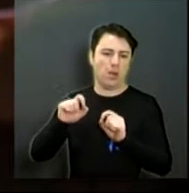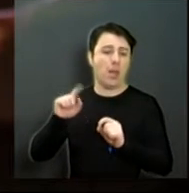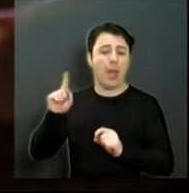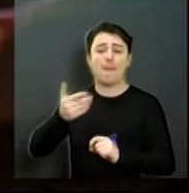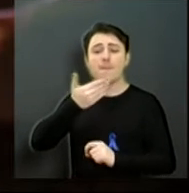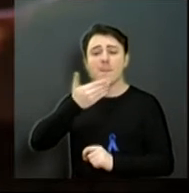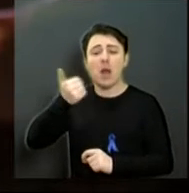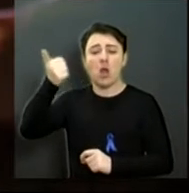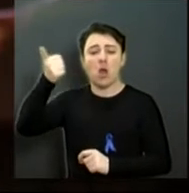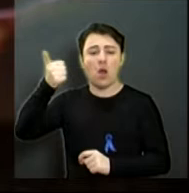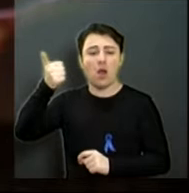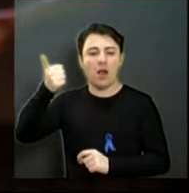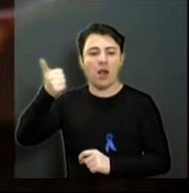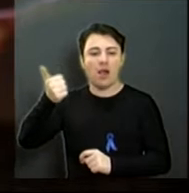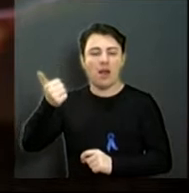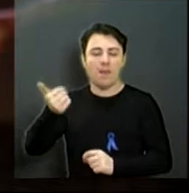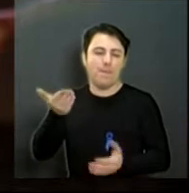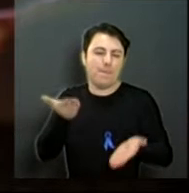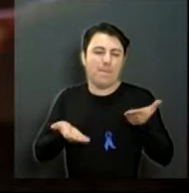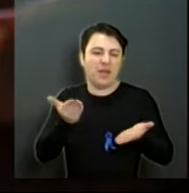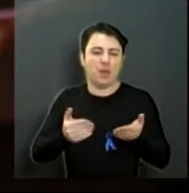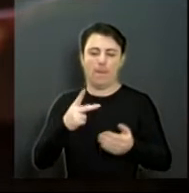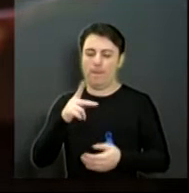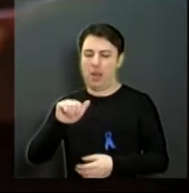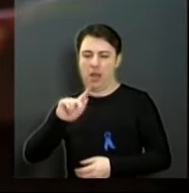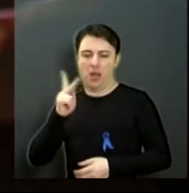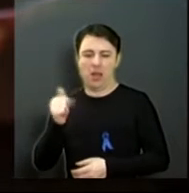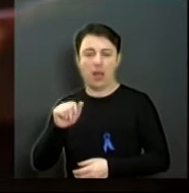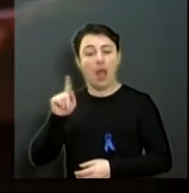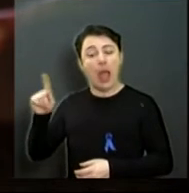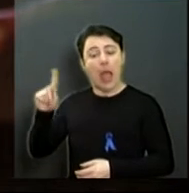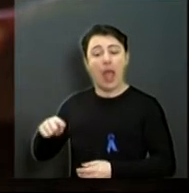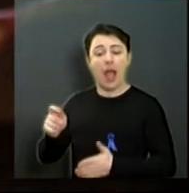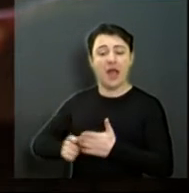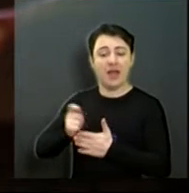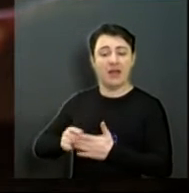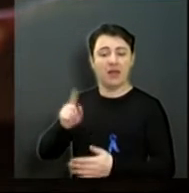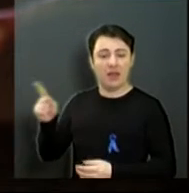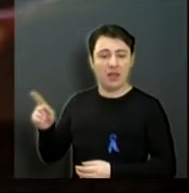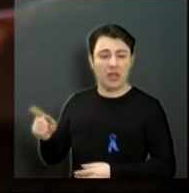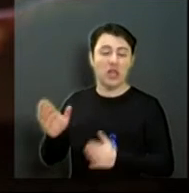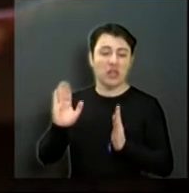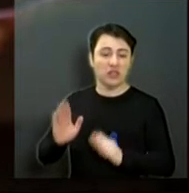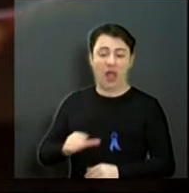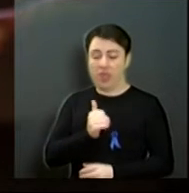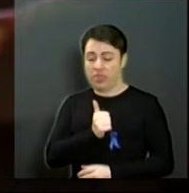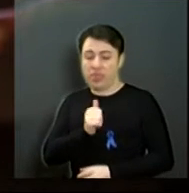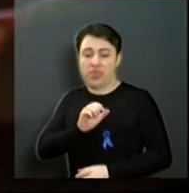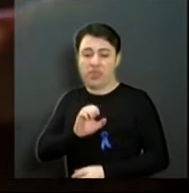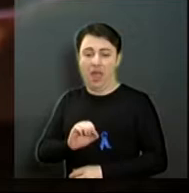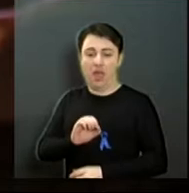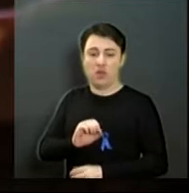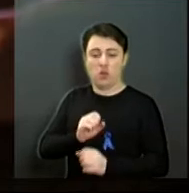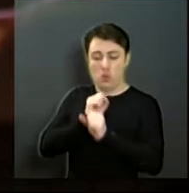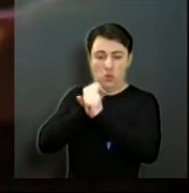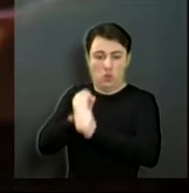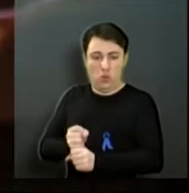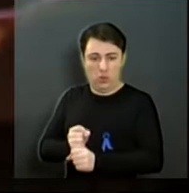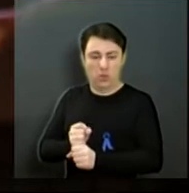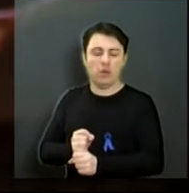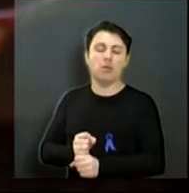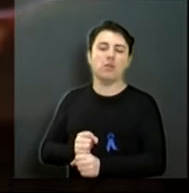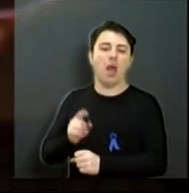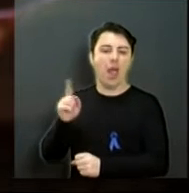melhores do peso palha, do MMA. Uma Araraquarense que, então, de dez lutas, tem nove vitórias, uma por